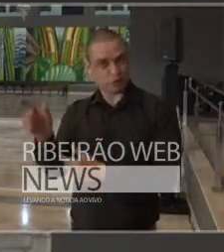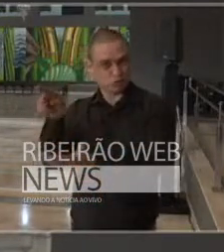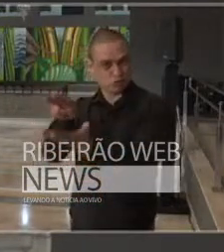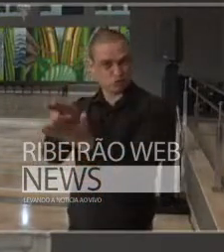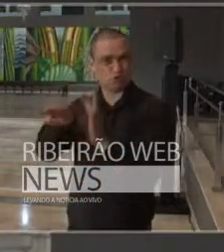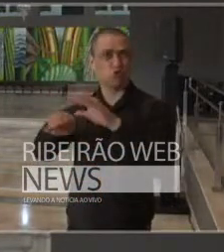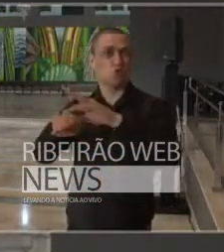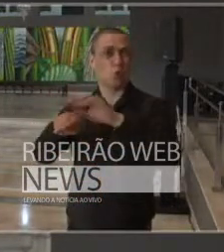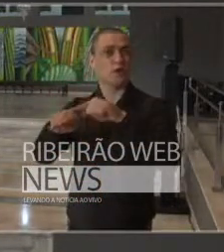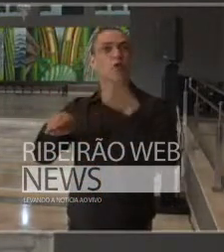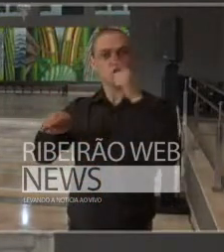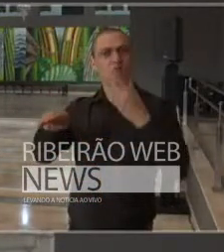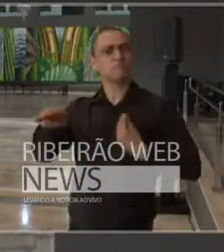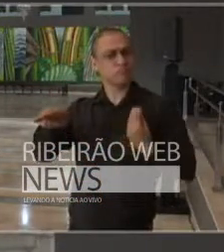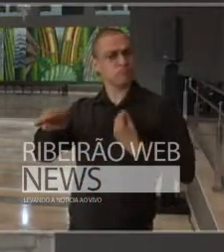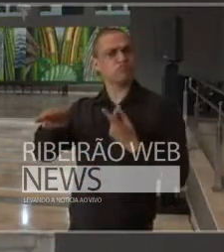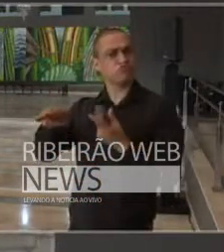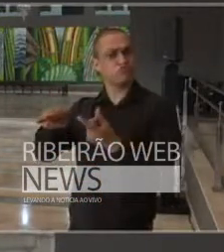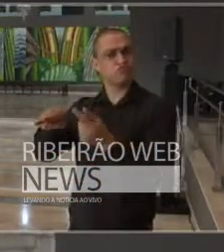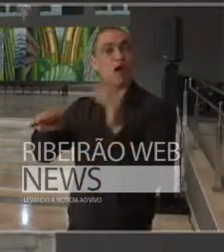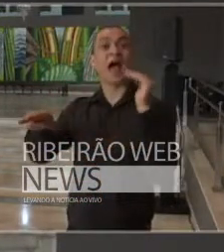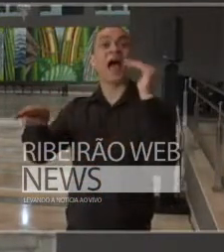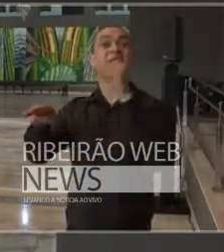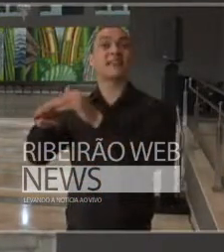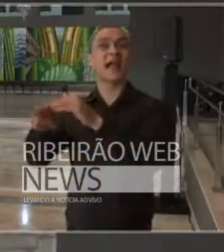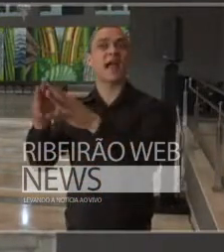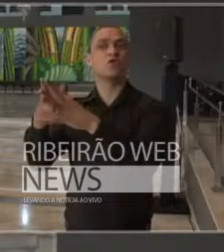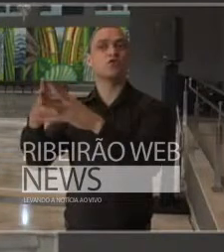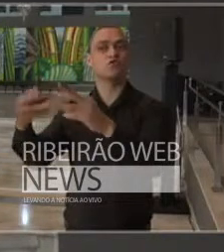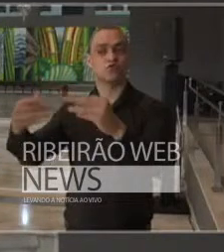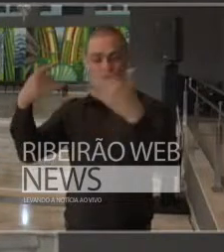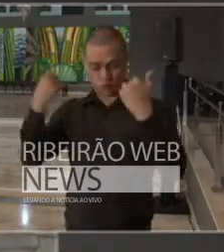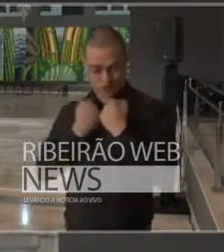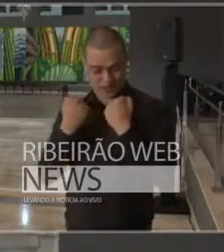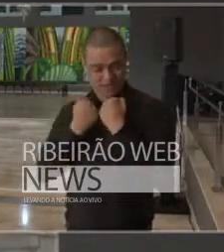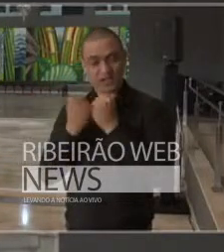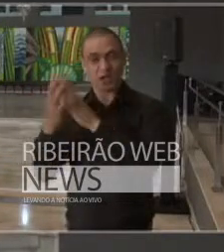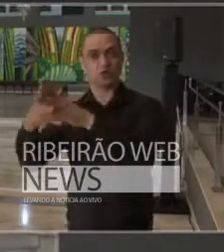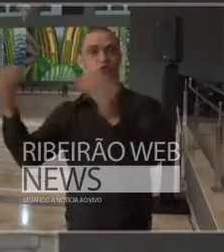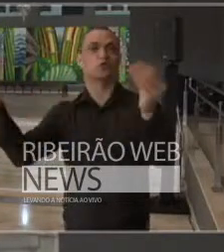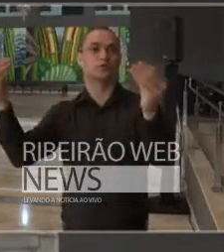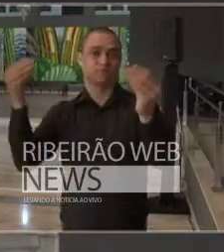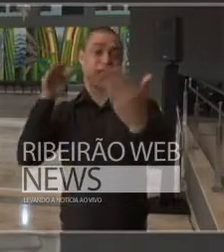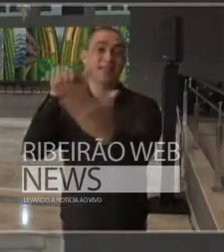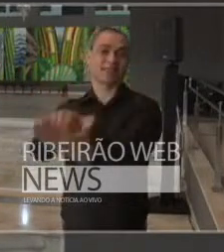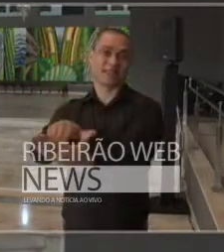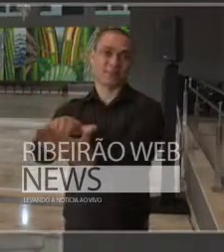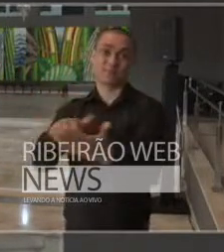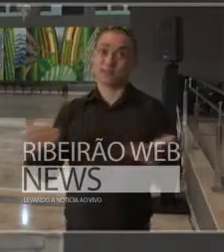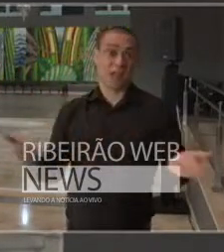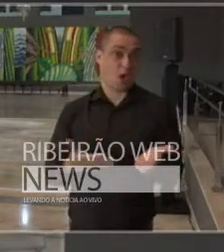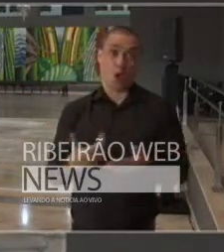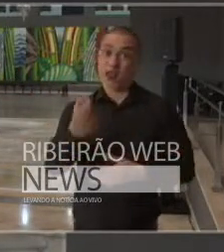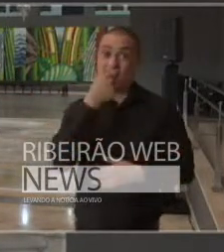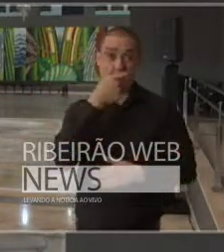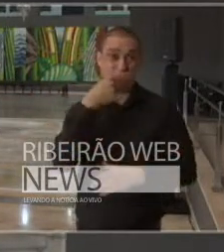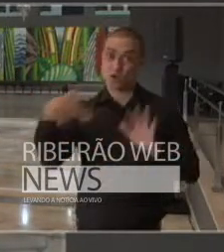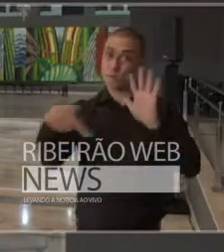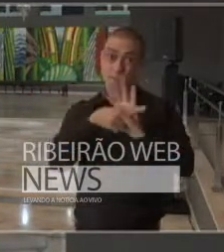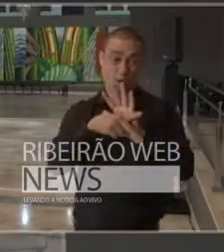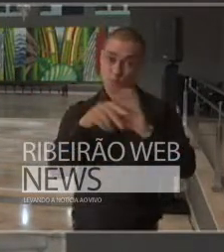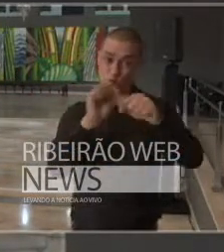pelo tempo necessário que ele vai produzir os seus anticorpos nesse momento não temos medicamentos